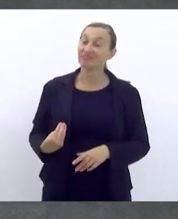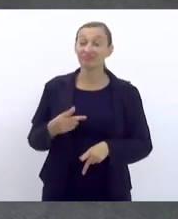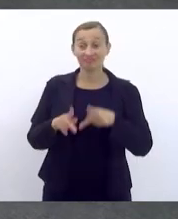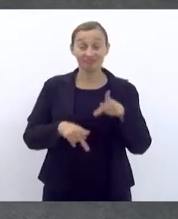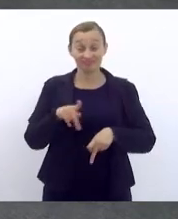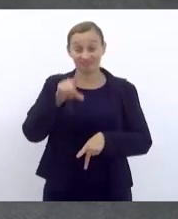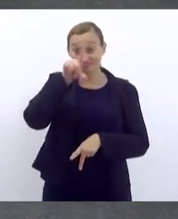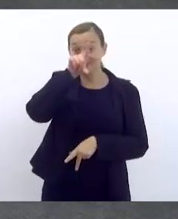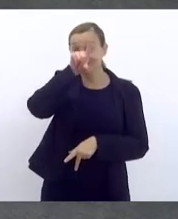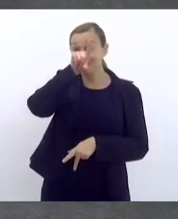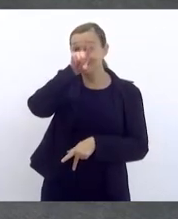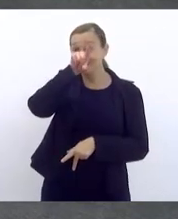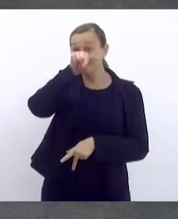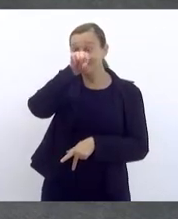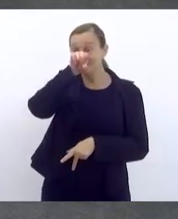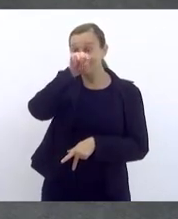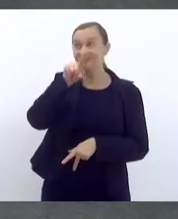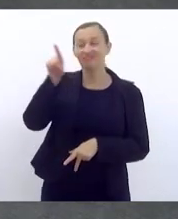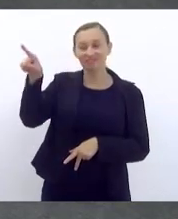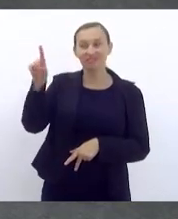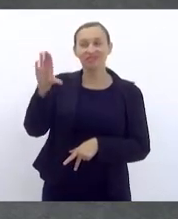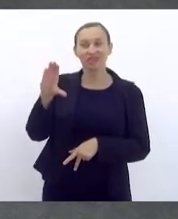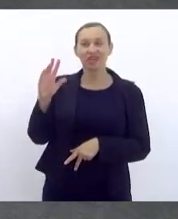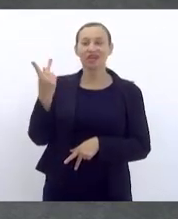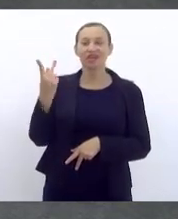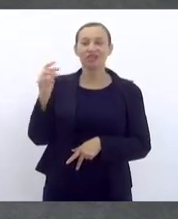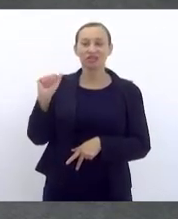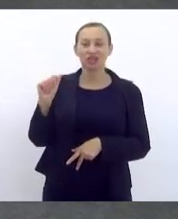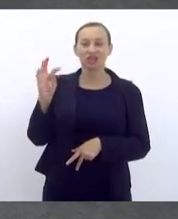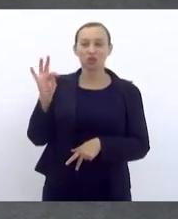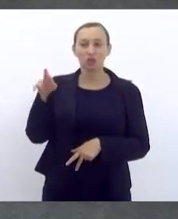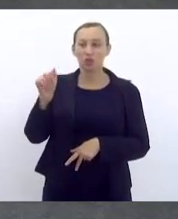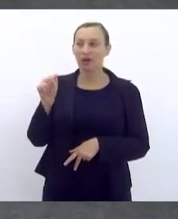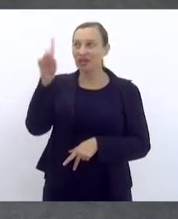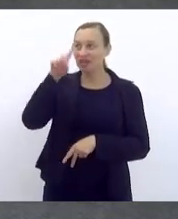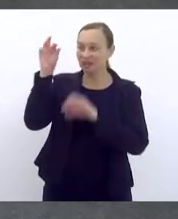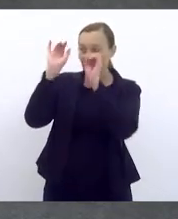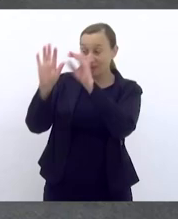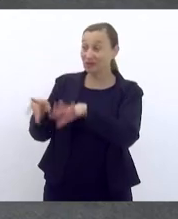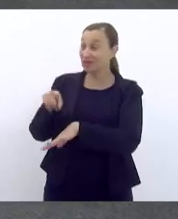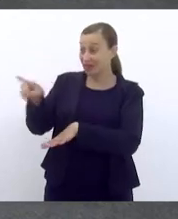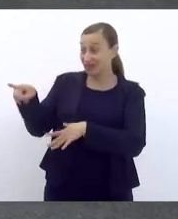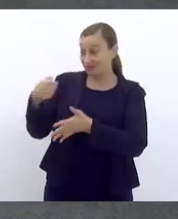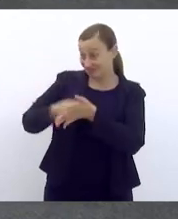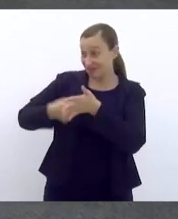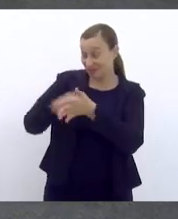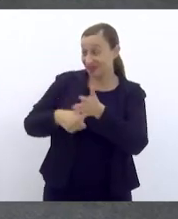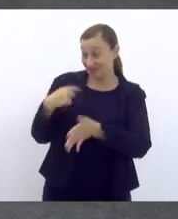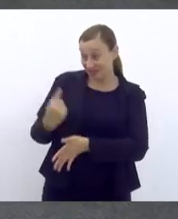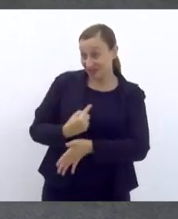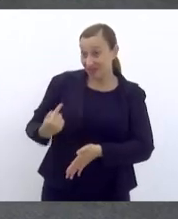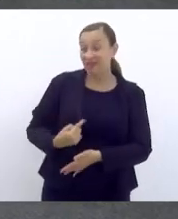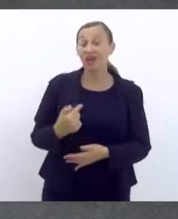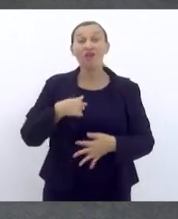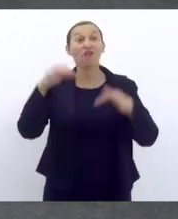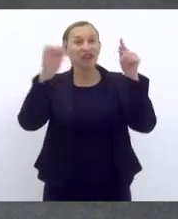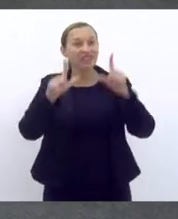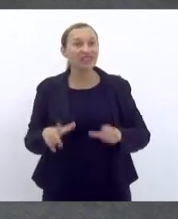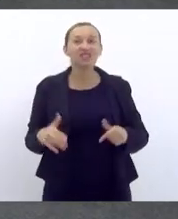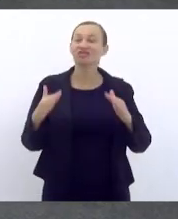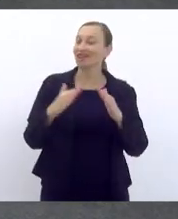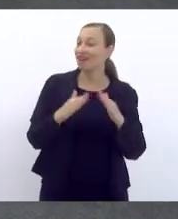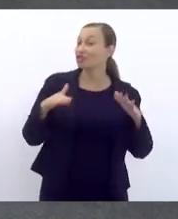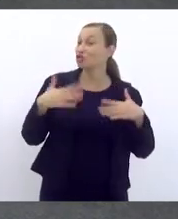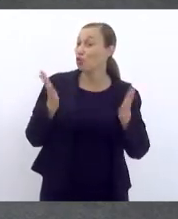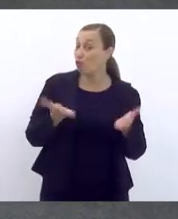Mesquita, lá do Chatuba. Deus abençoe vocês, estamos nessa luta. Fico feliz com essa casa de